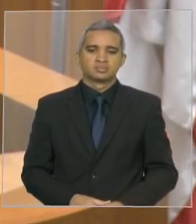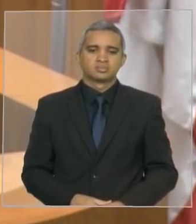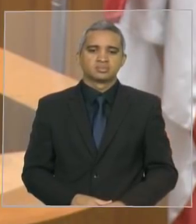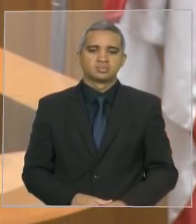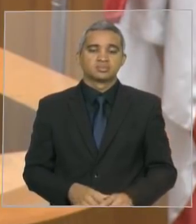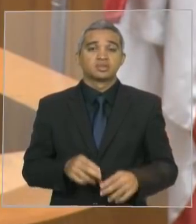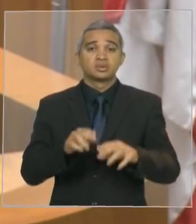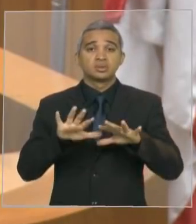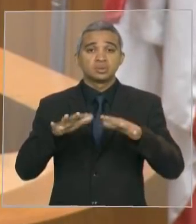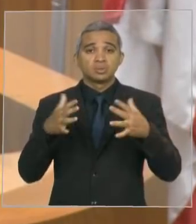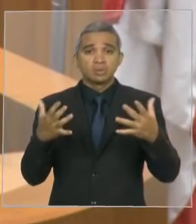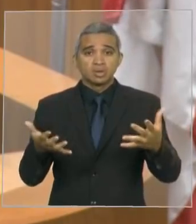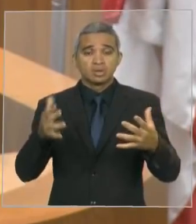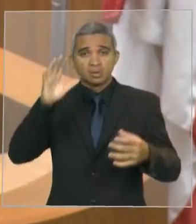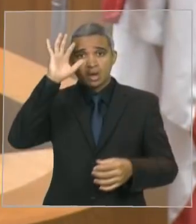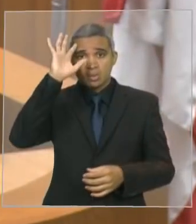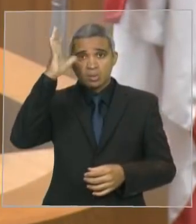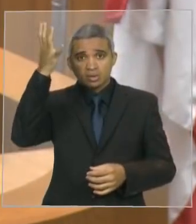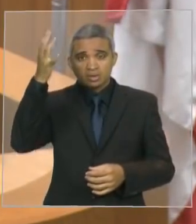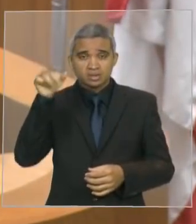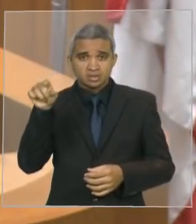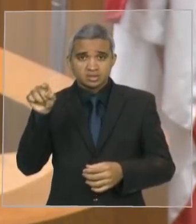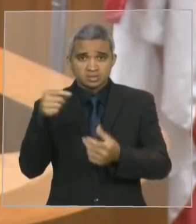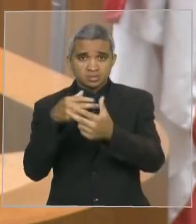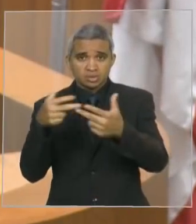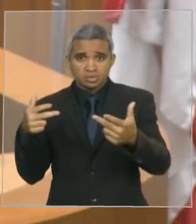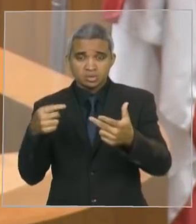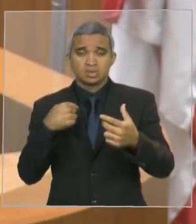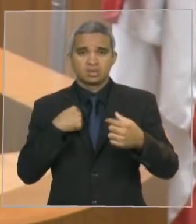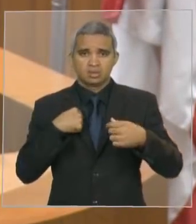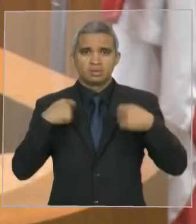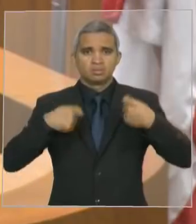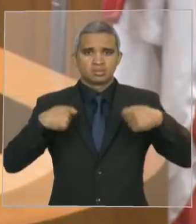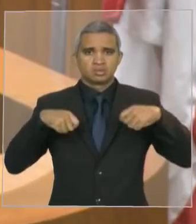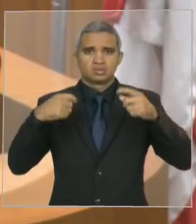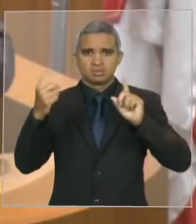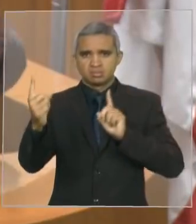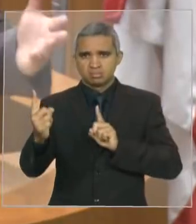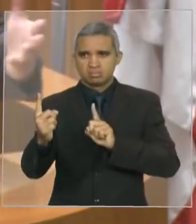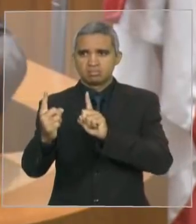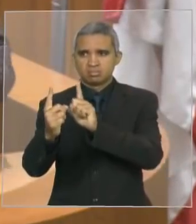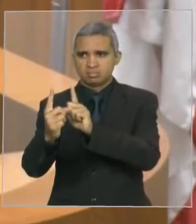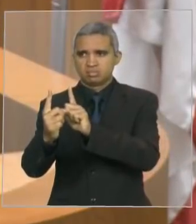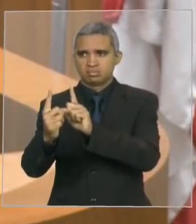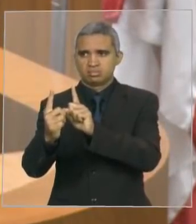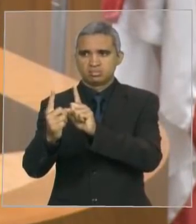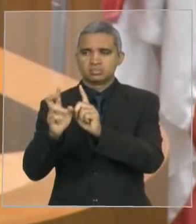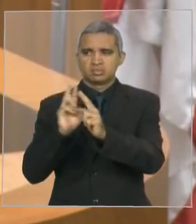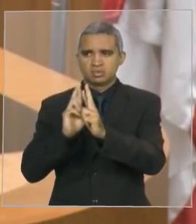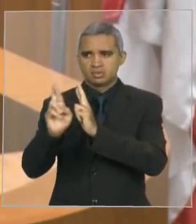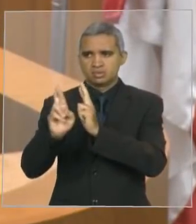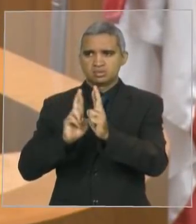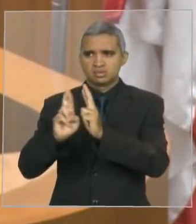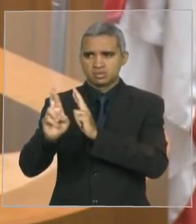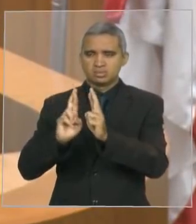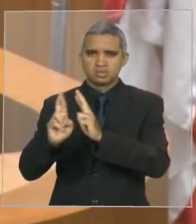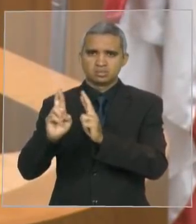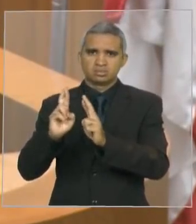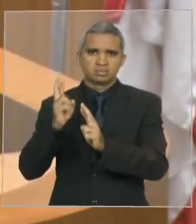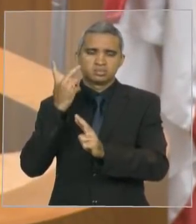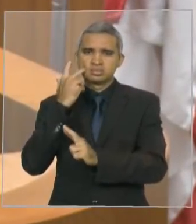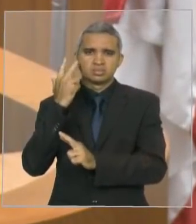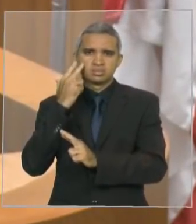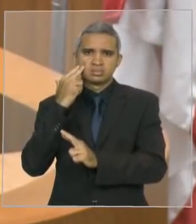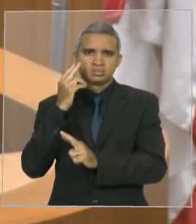para mim, eu tenho que procurar para o colega que tem um relacionamento, porque nós temos um relacionamento sadio naquela